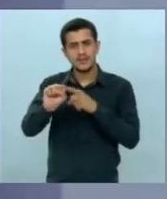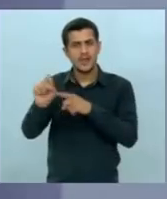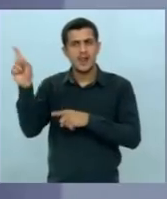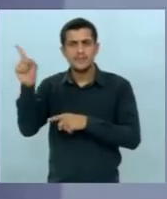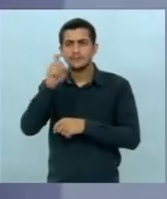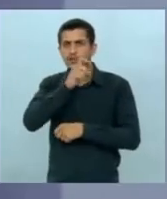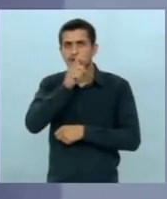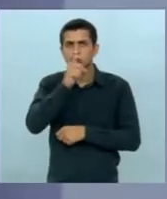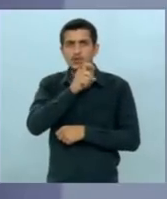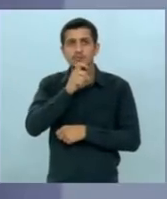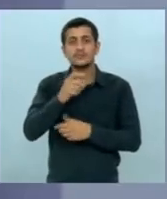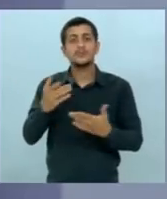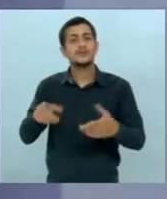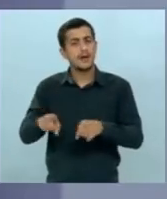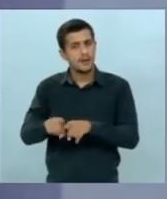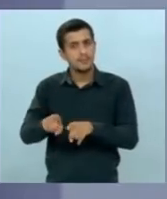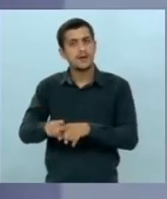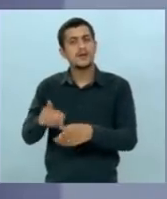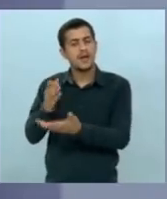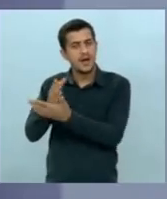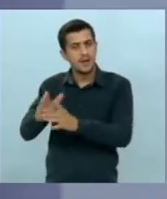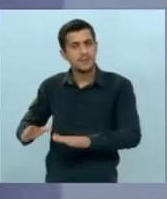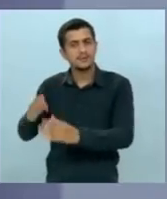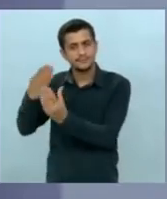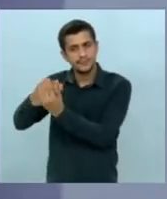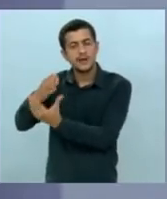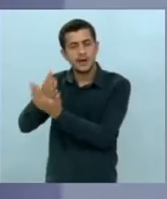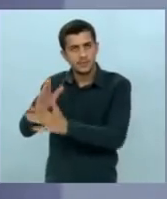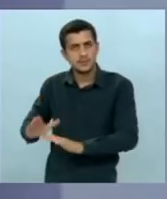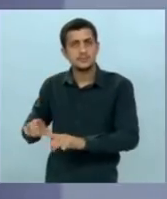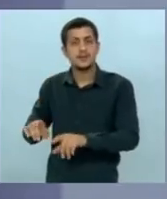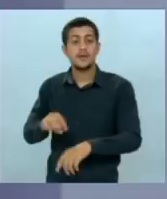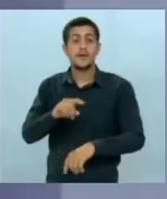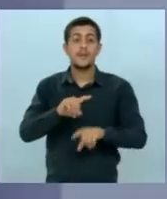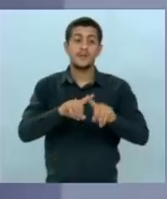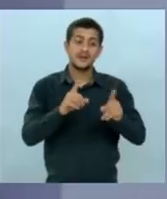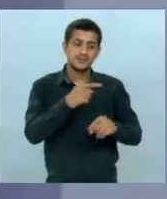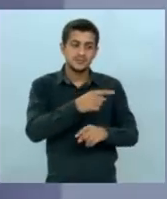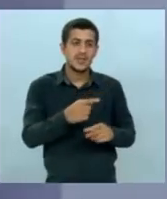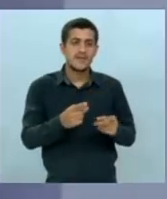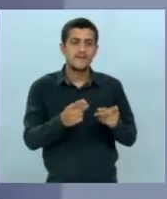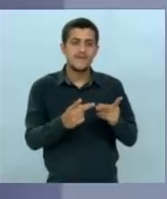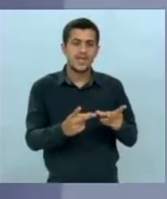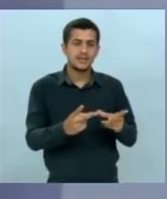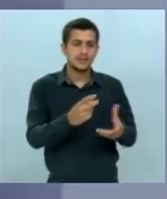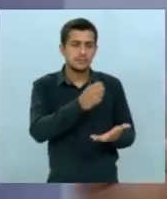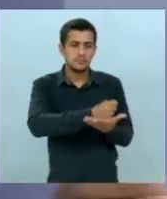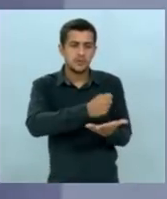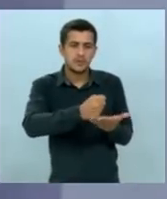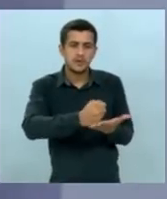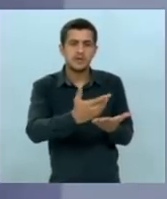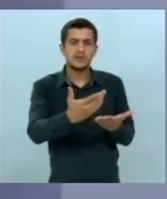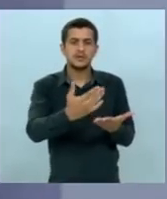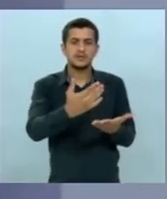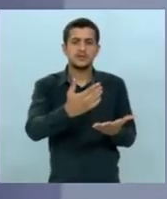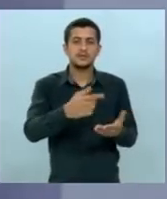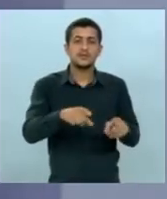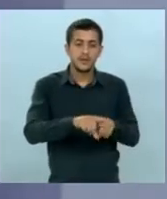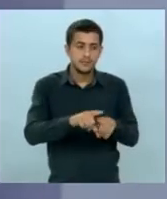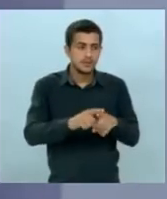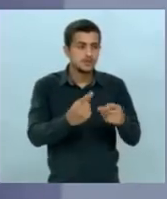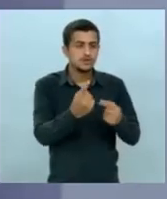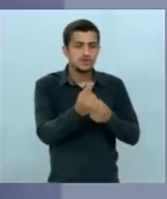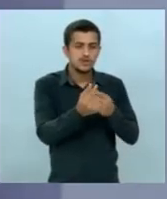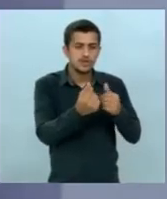ser arquivado também agora eu gostaria que você falasse da venda de sentença do sumiço do dinheiro lá do cofre da